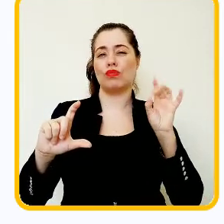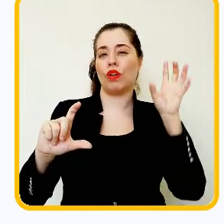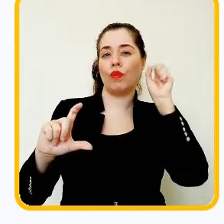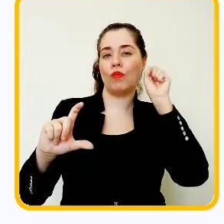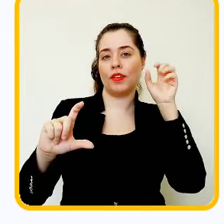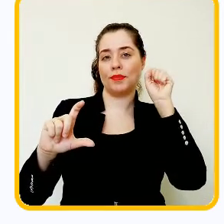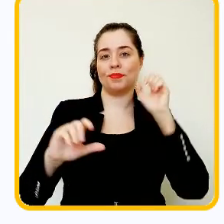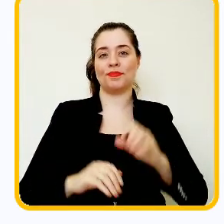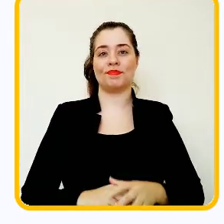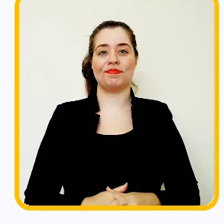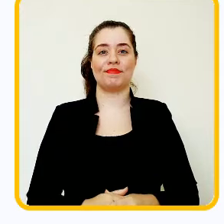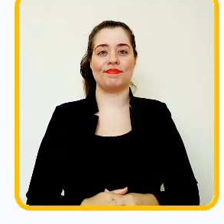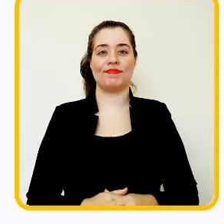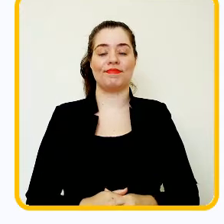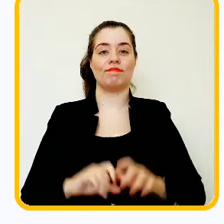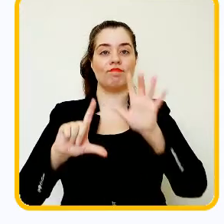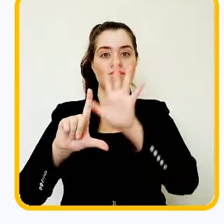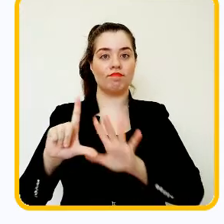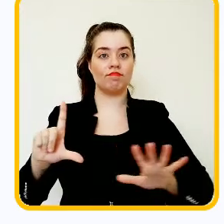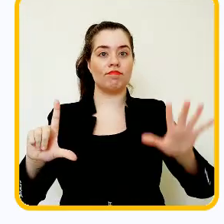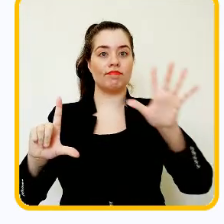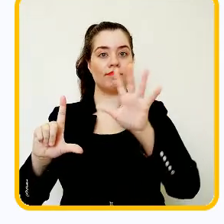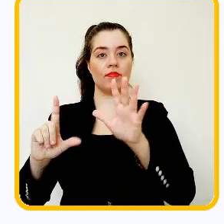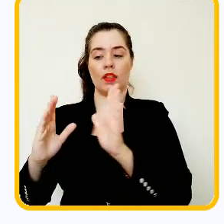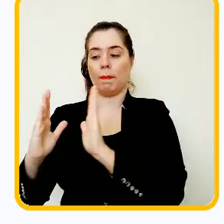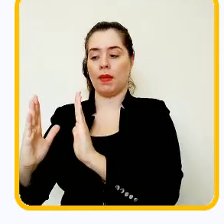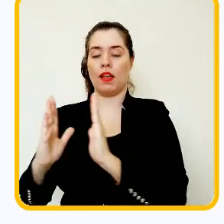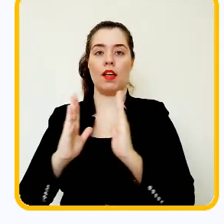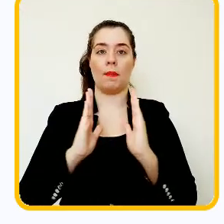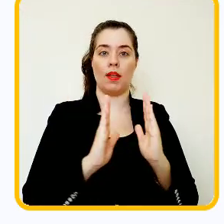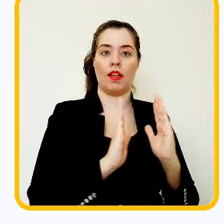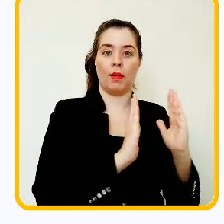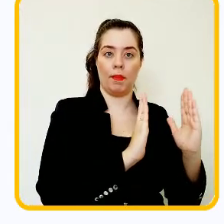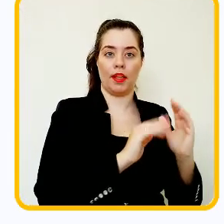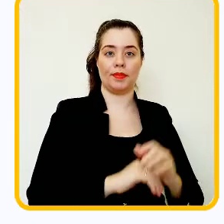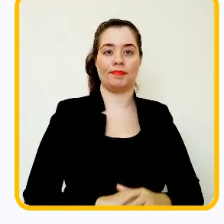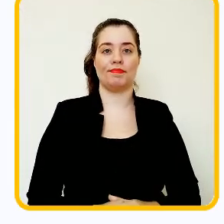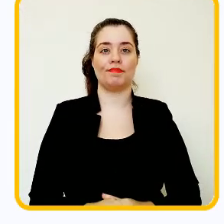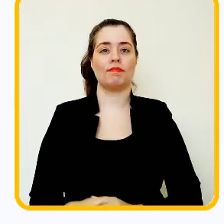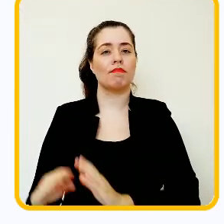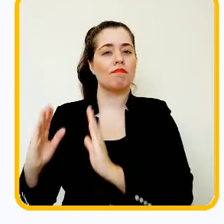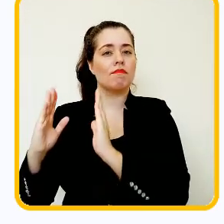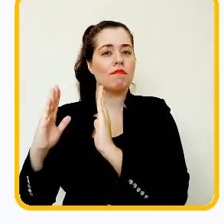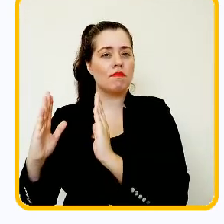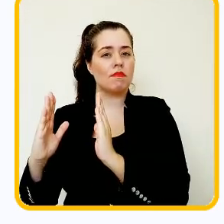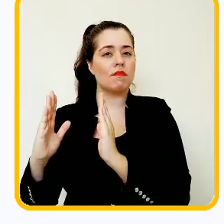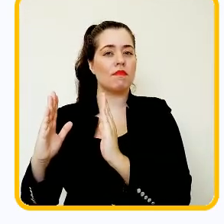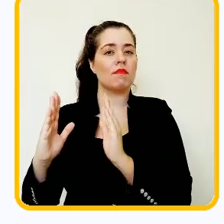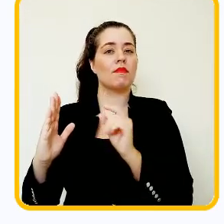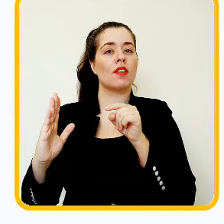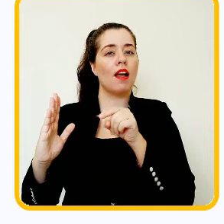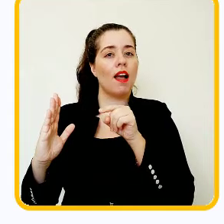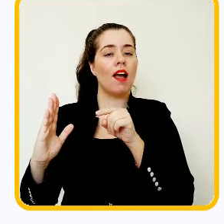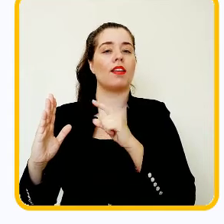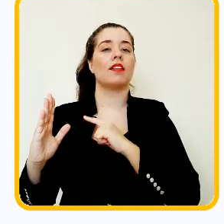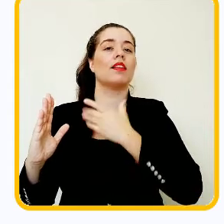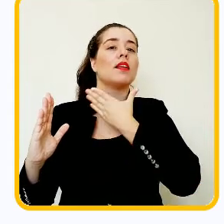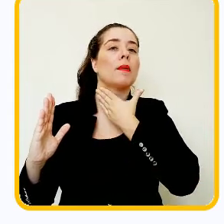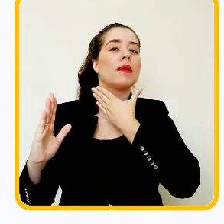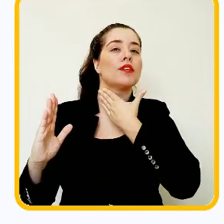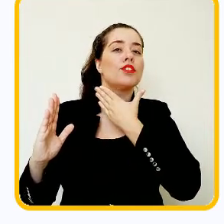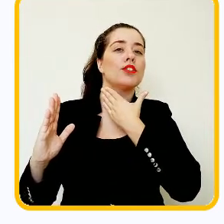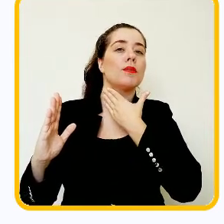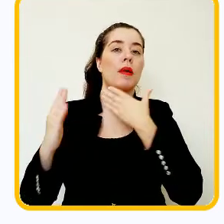microfone e somente ouvir. A interface da web conferência se divide em três partes. Na primeira, você acessa